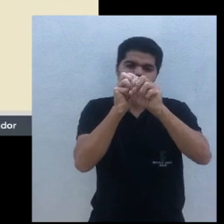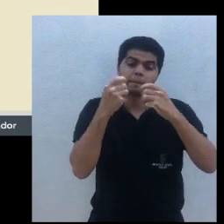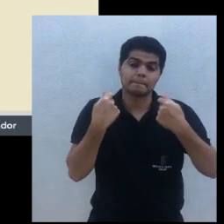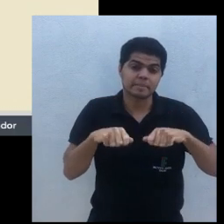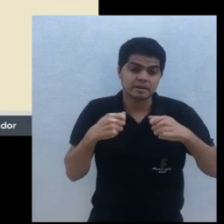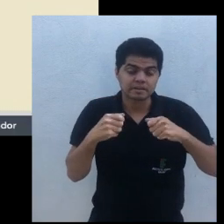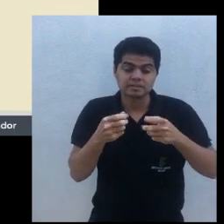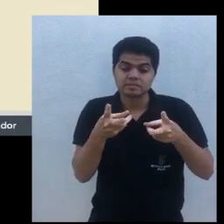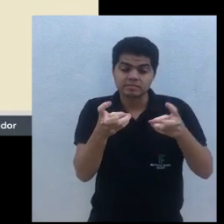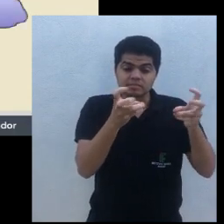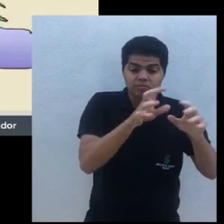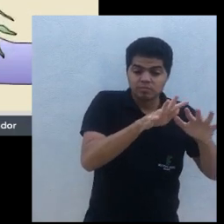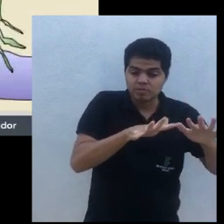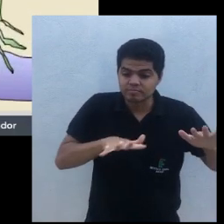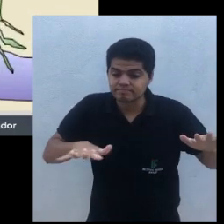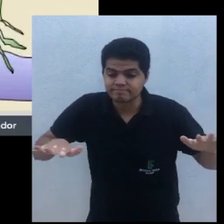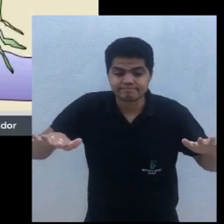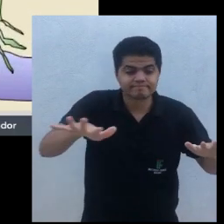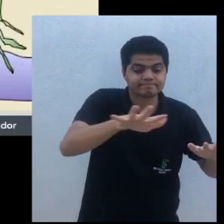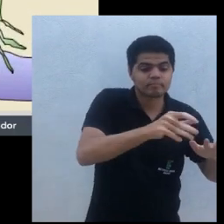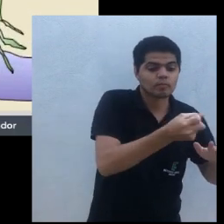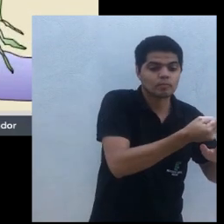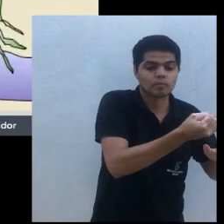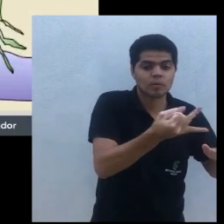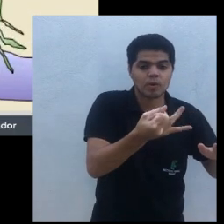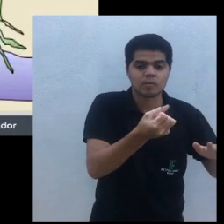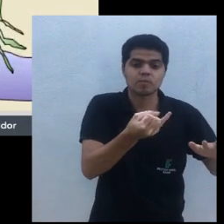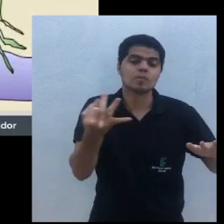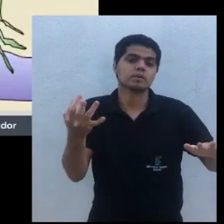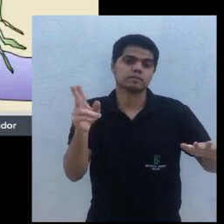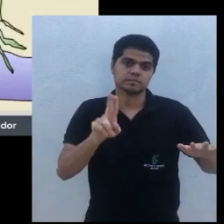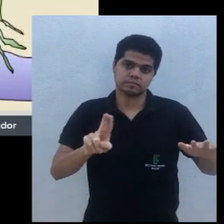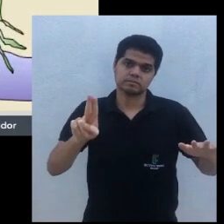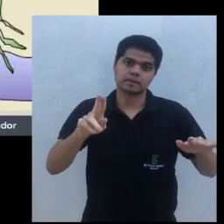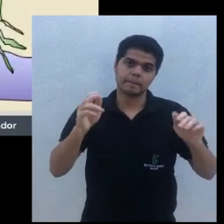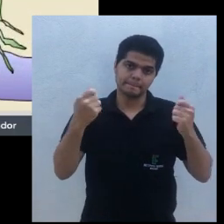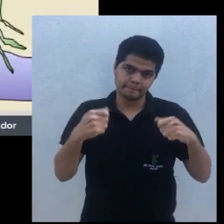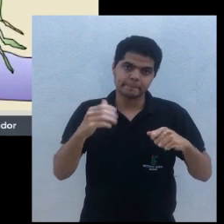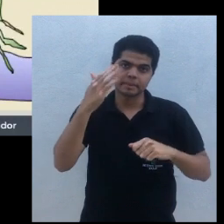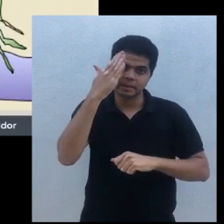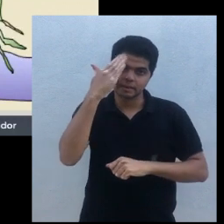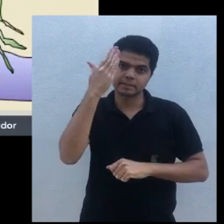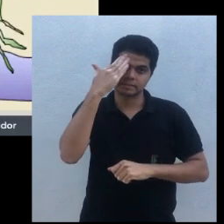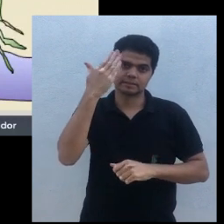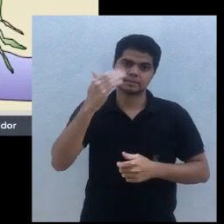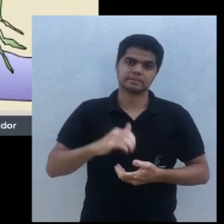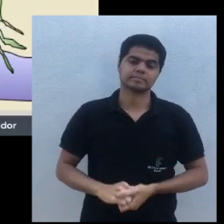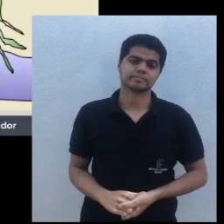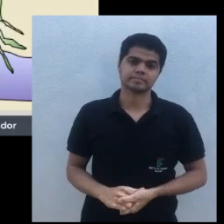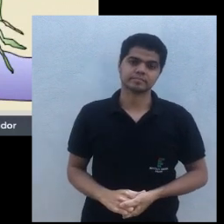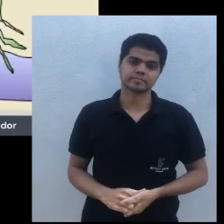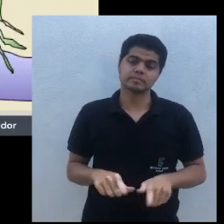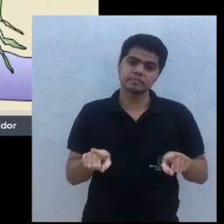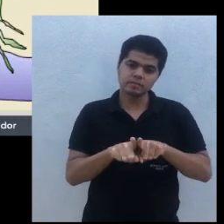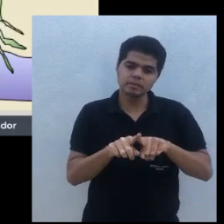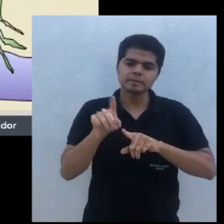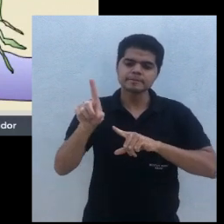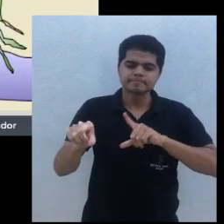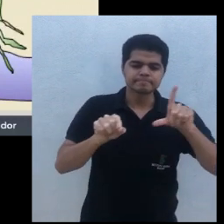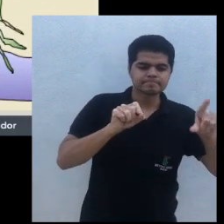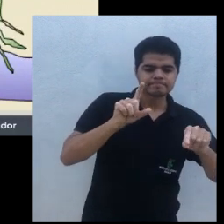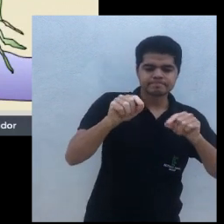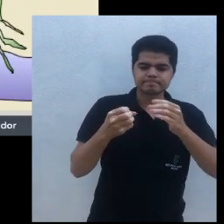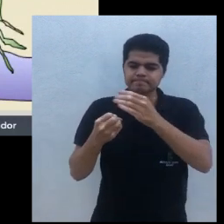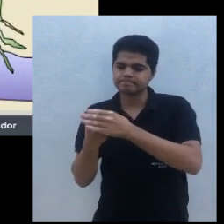trabalhar bem essa espacialização, e a quantidade. E dentro desse SAF, na hora que a gente estiver ali fazendo as escolhas das